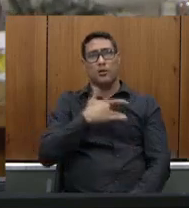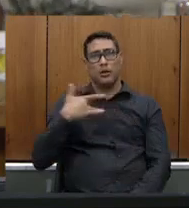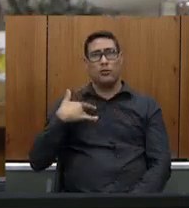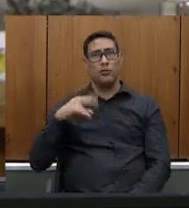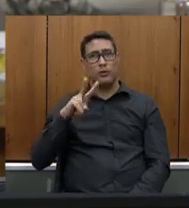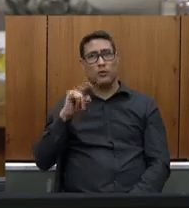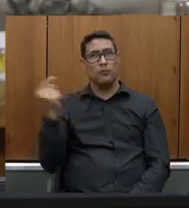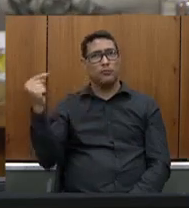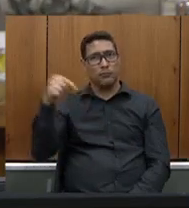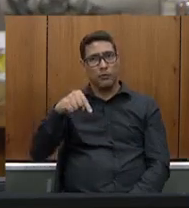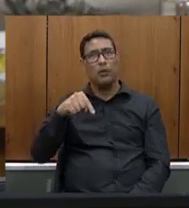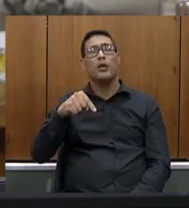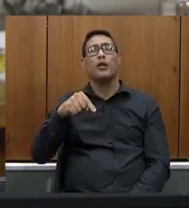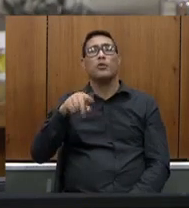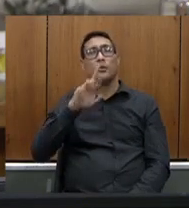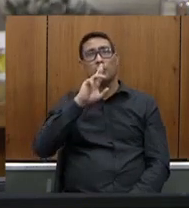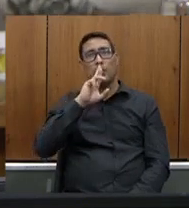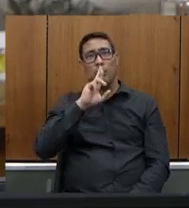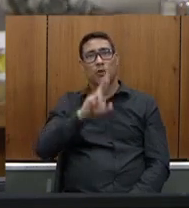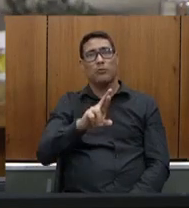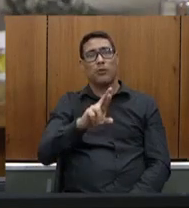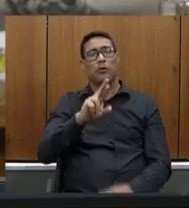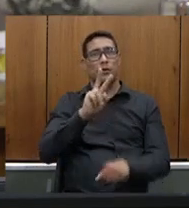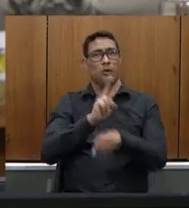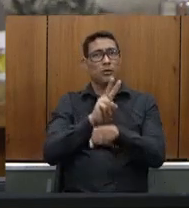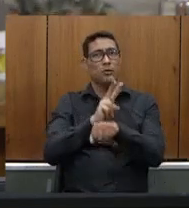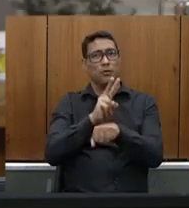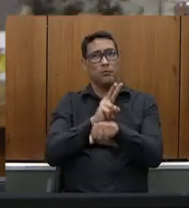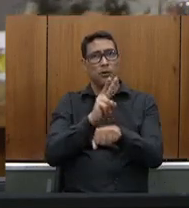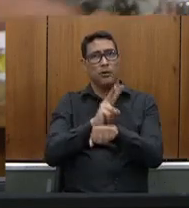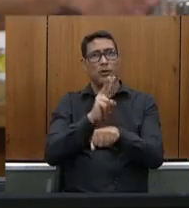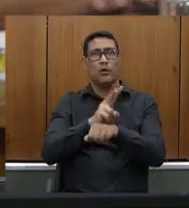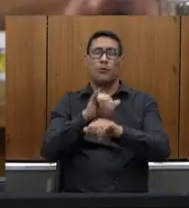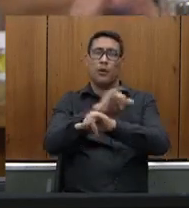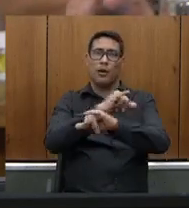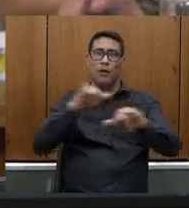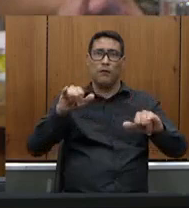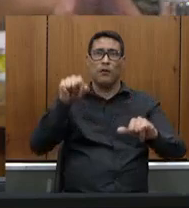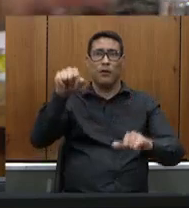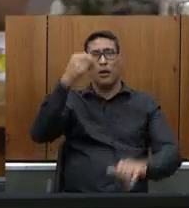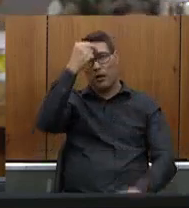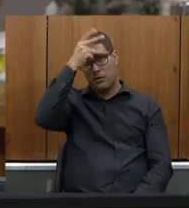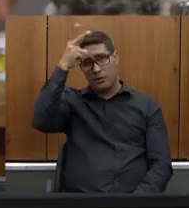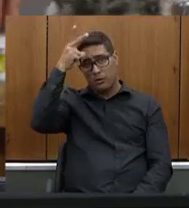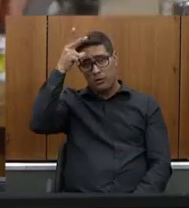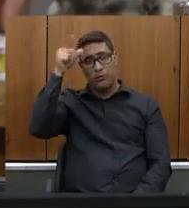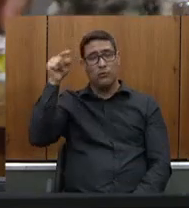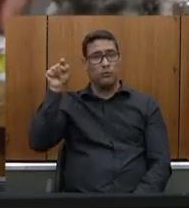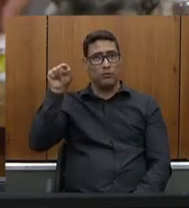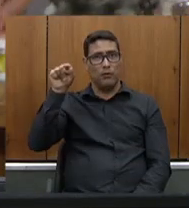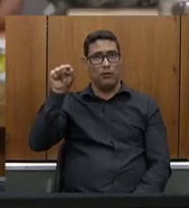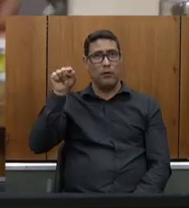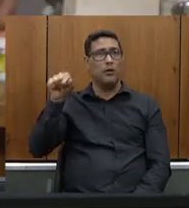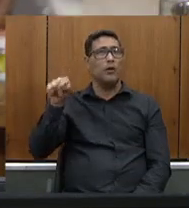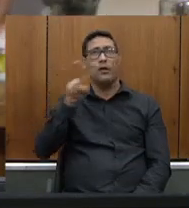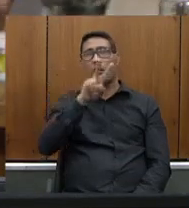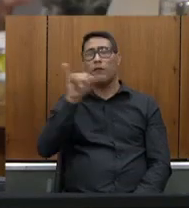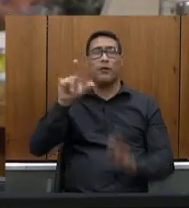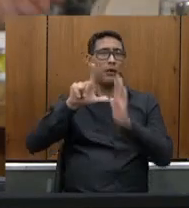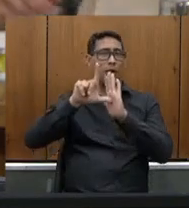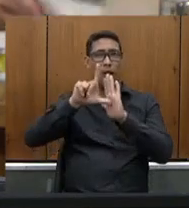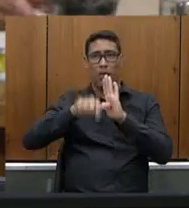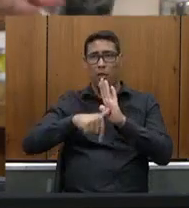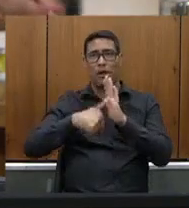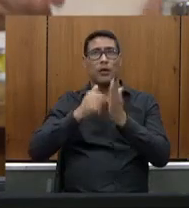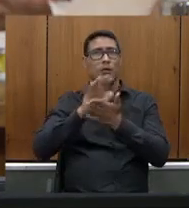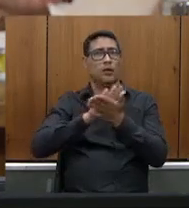aí e logo te dou uma resposta de previsão para que você passe para o prefeito que isso não haverá nenhum atraso por parte